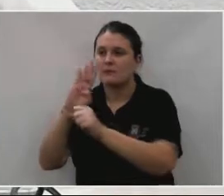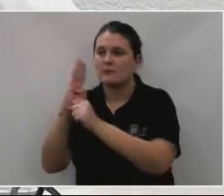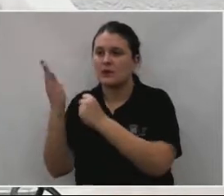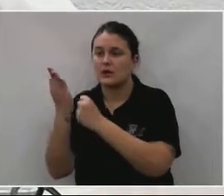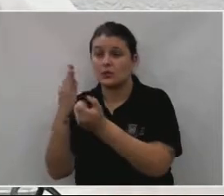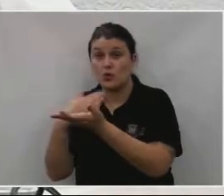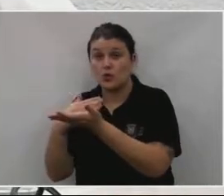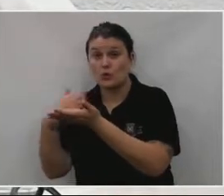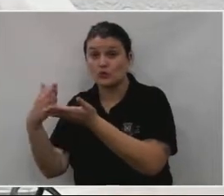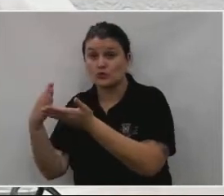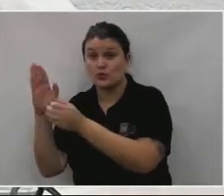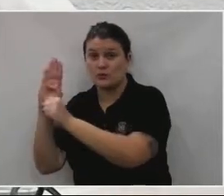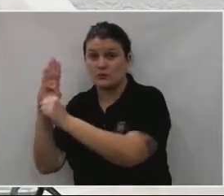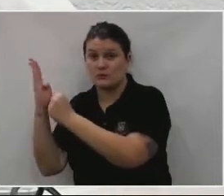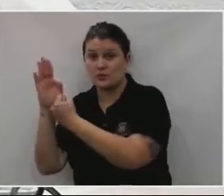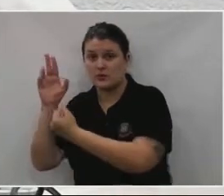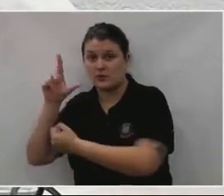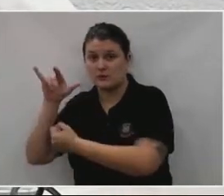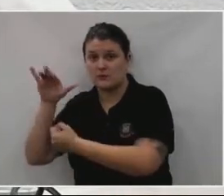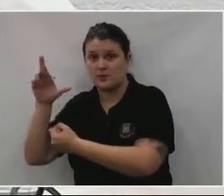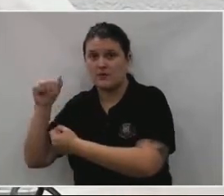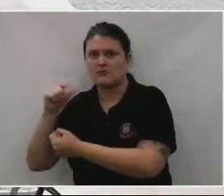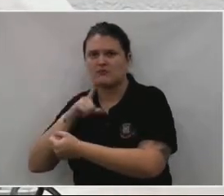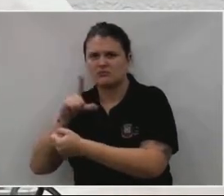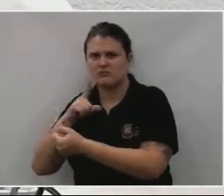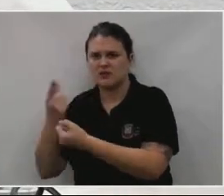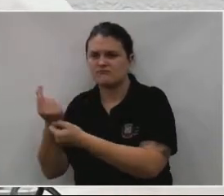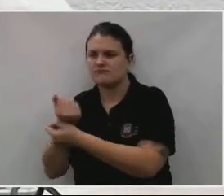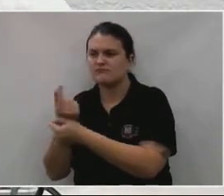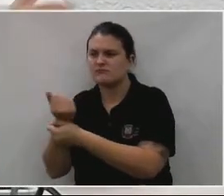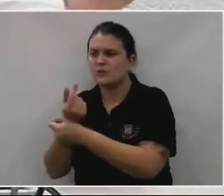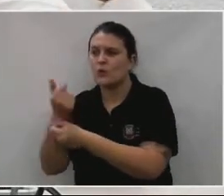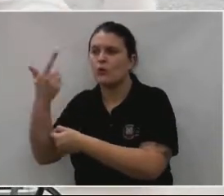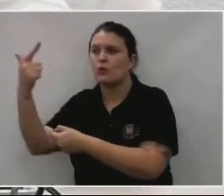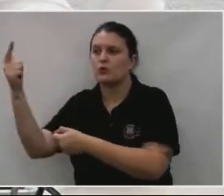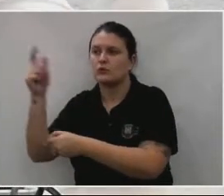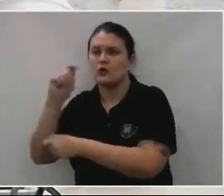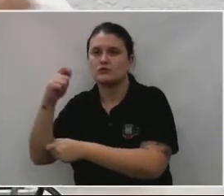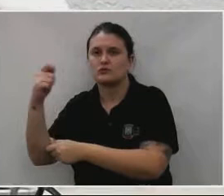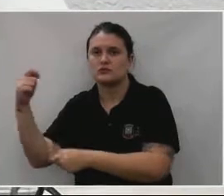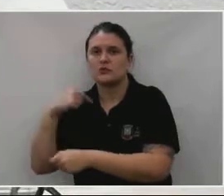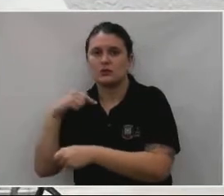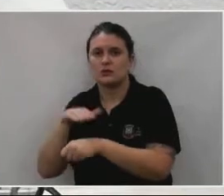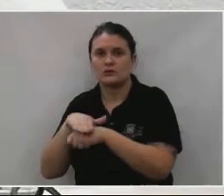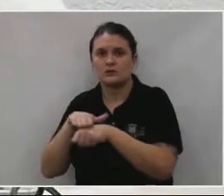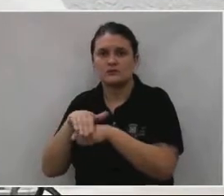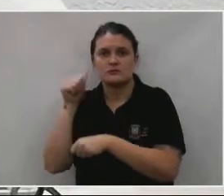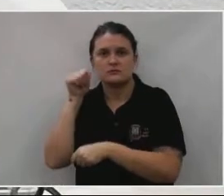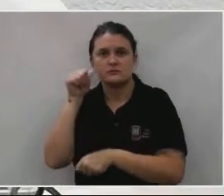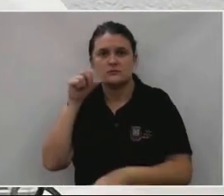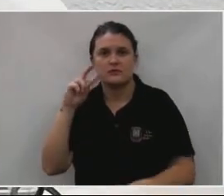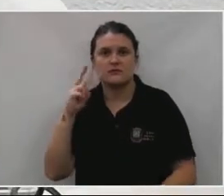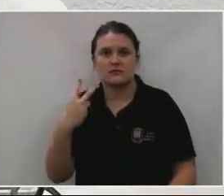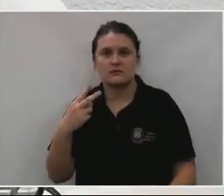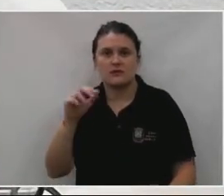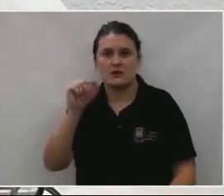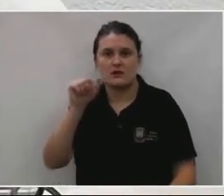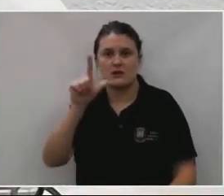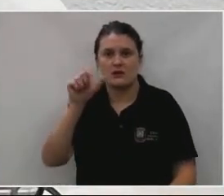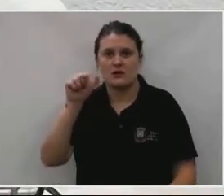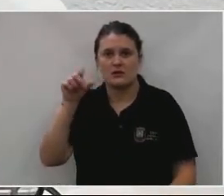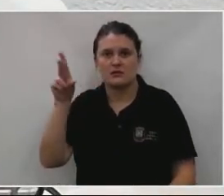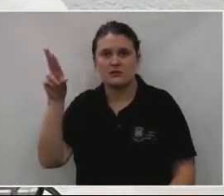Começou lá, já tem orçamento de algumas outras associações, como estava conversando com a vereadora Alandre, com o vereador Gilmar